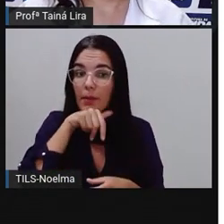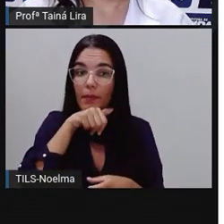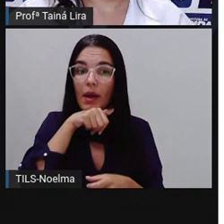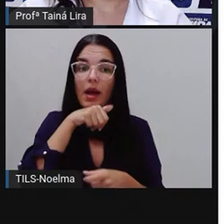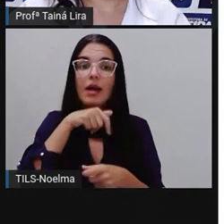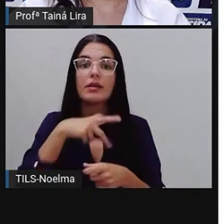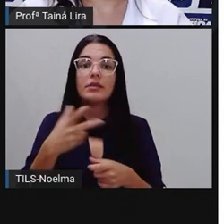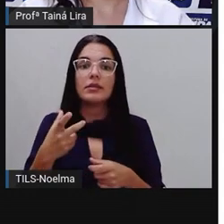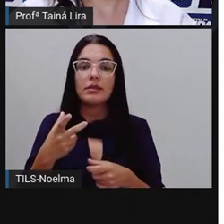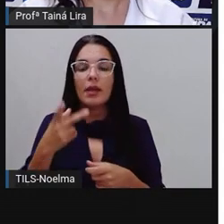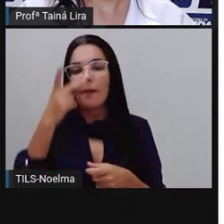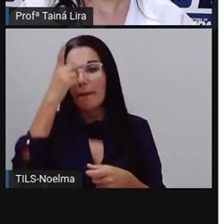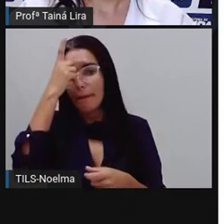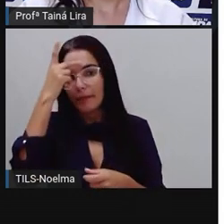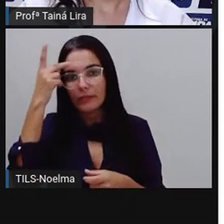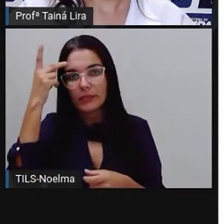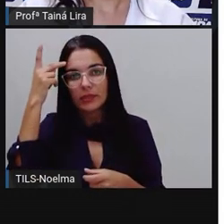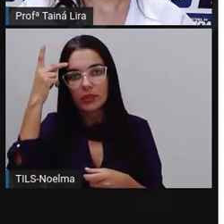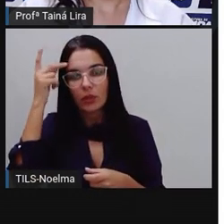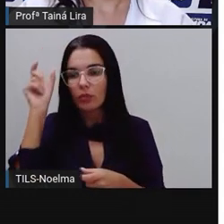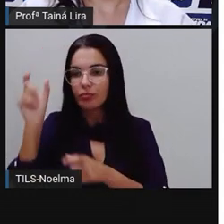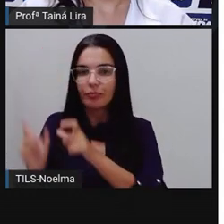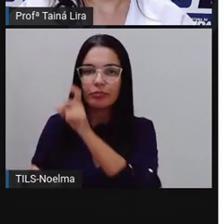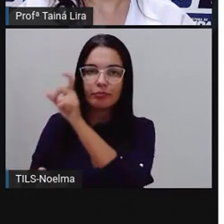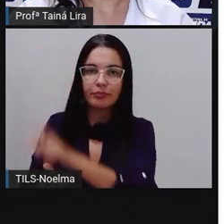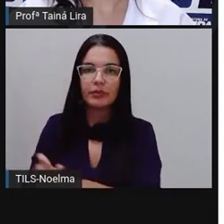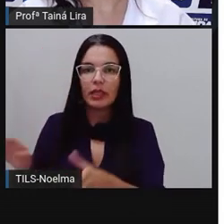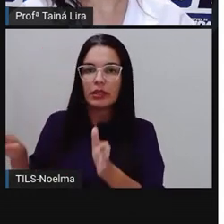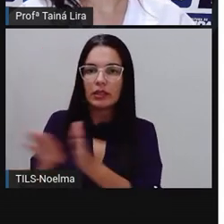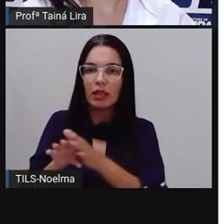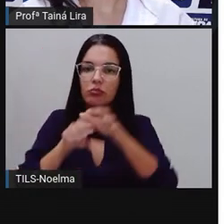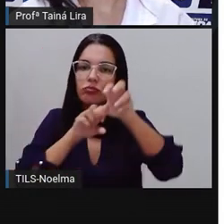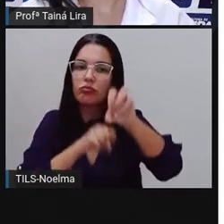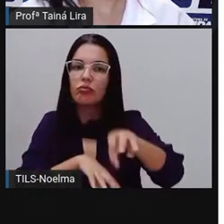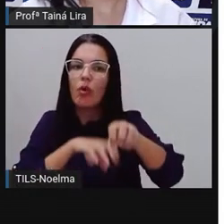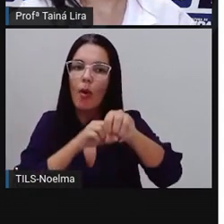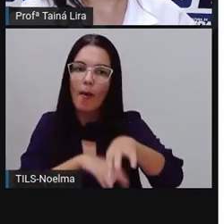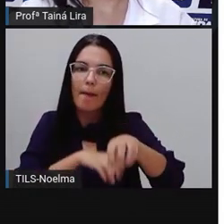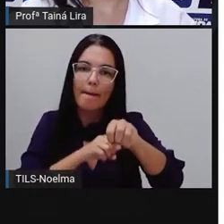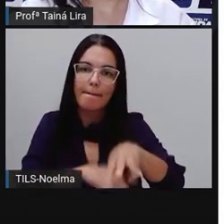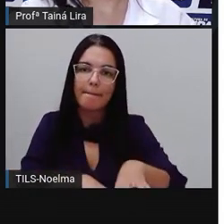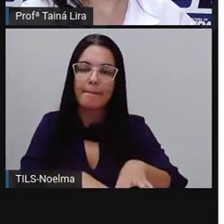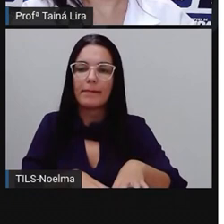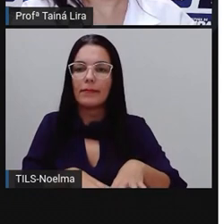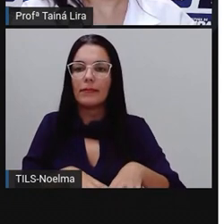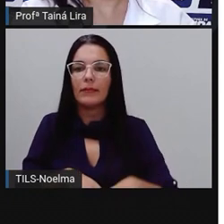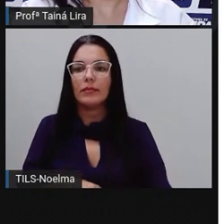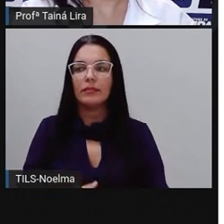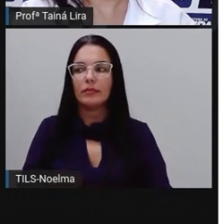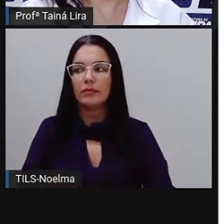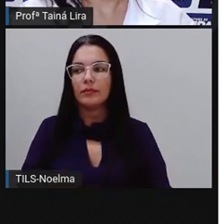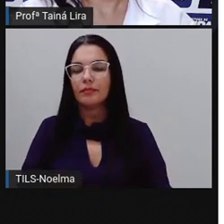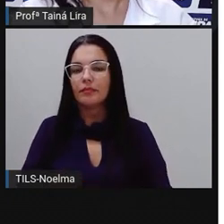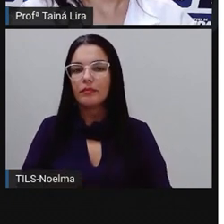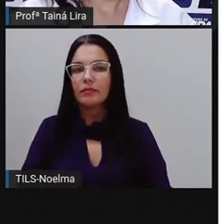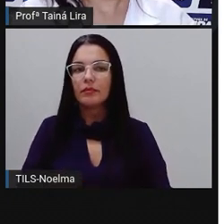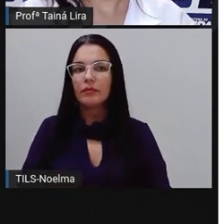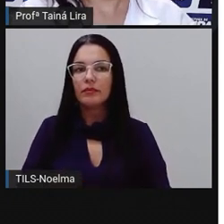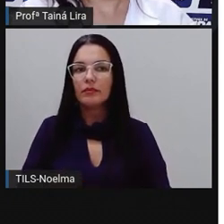personagens e que trazem ensinamentos morais. Então, gente precisa,